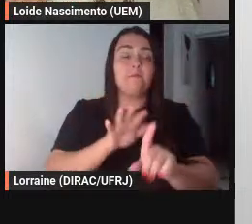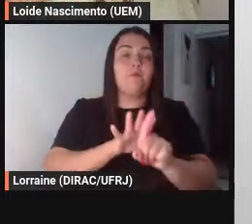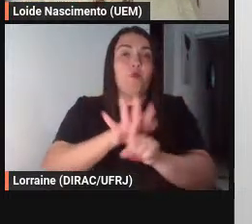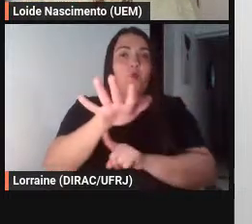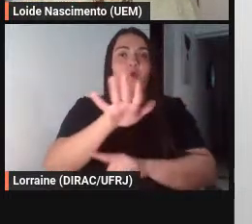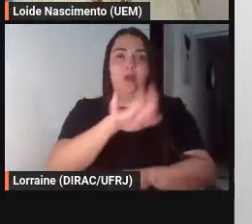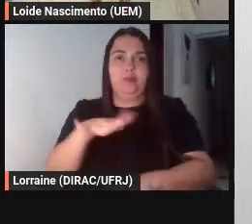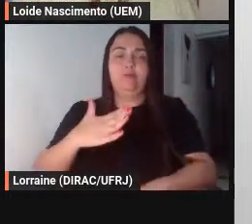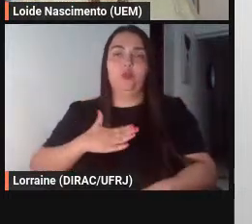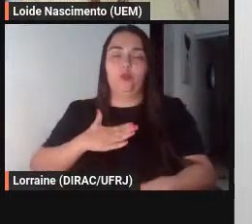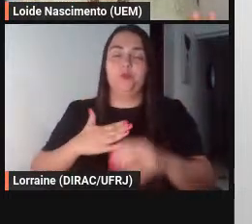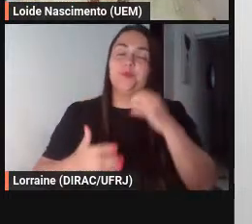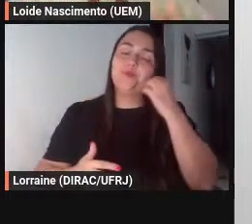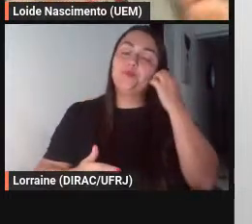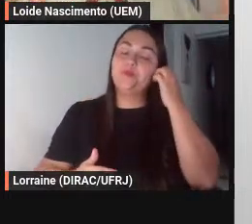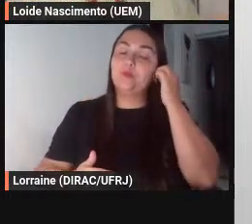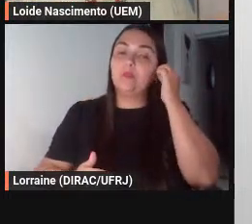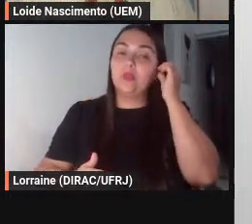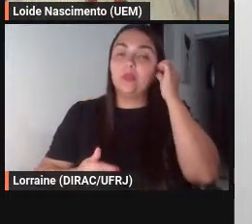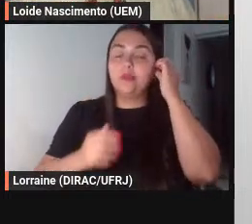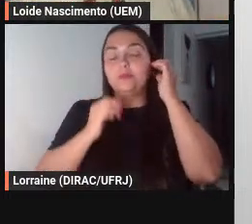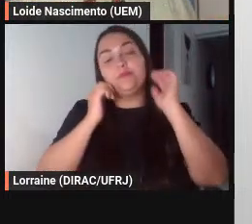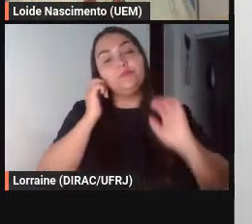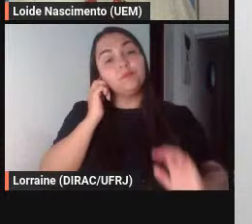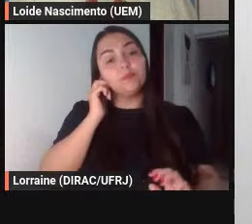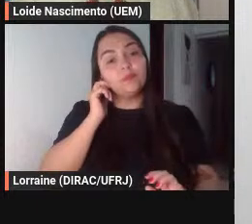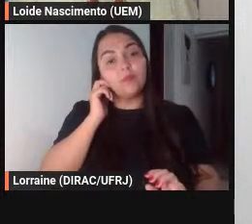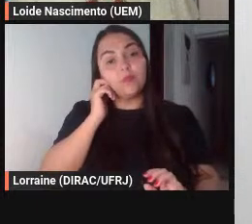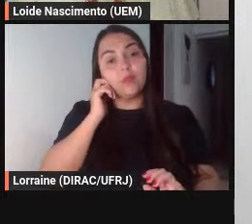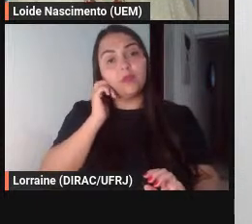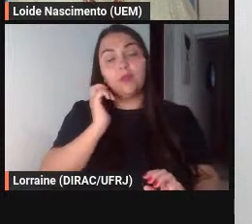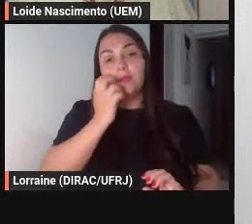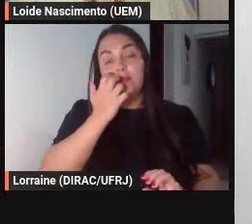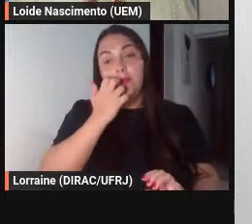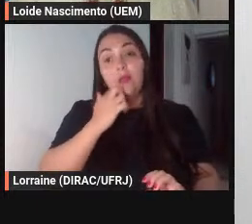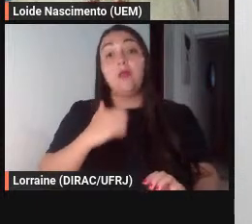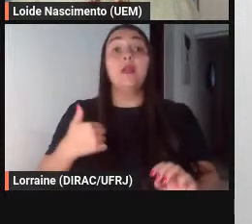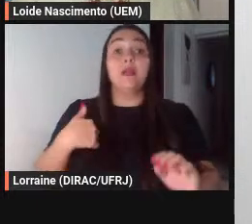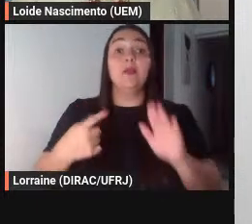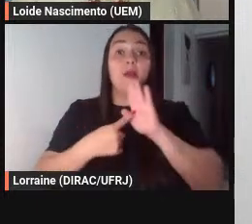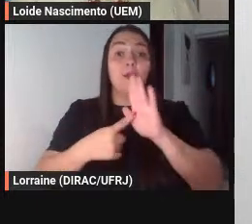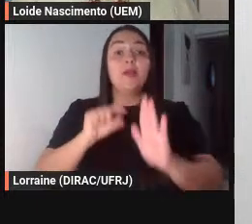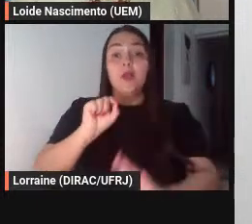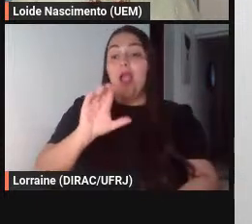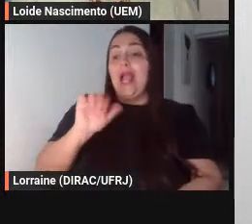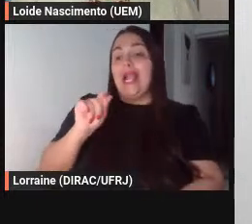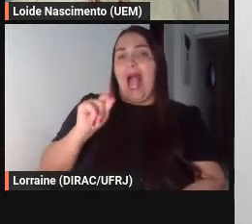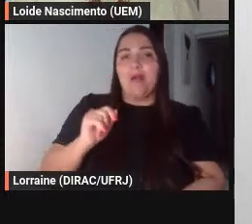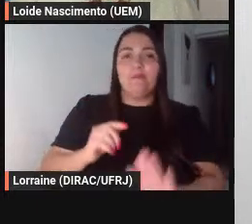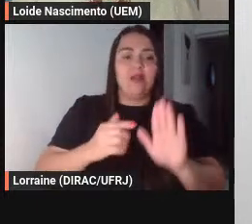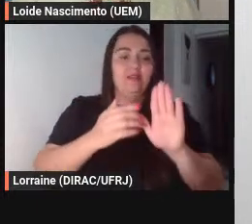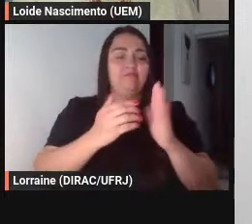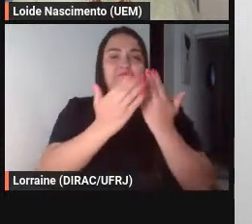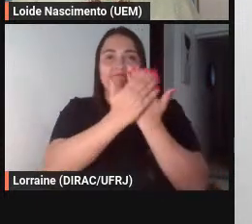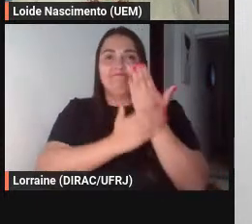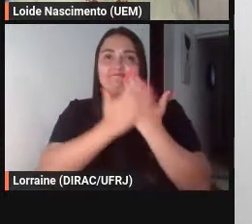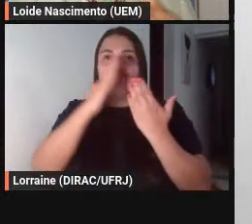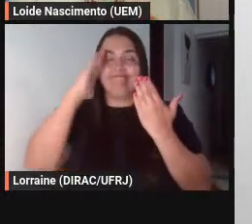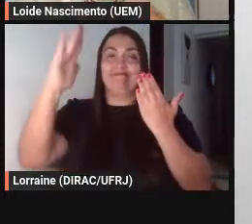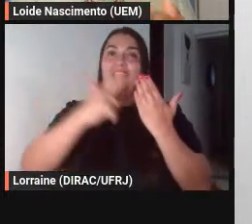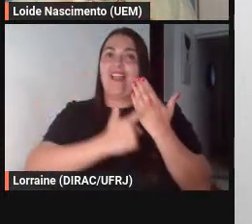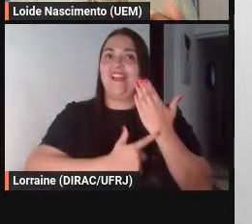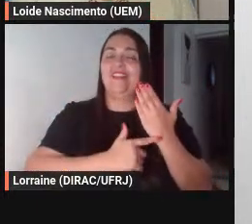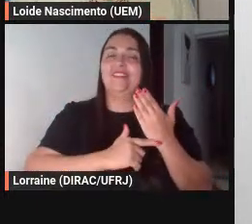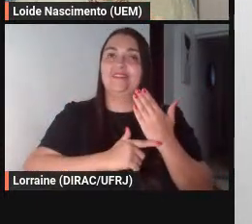e aí eu apresentei rapidamente essas capas não é para divulgar já que nós